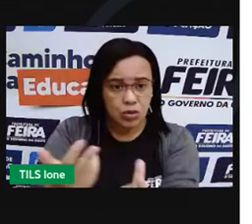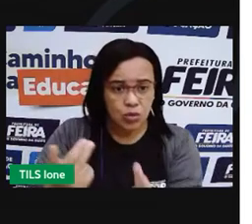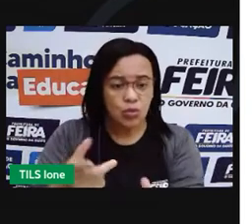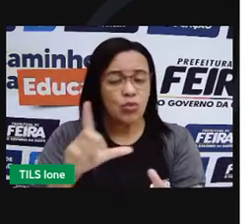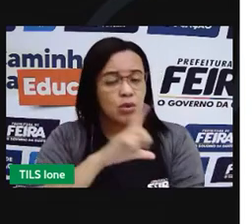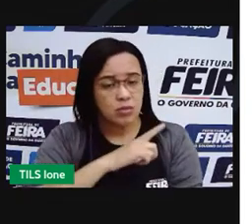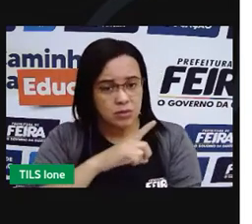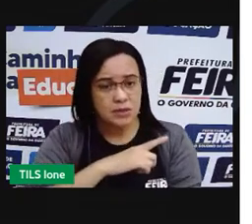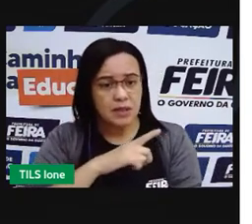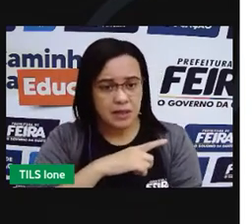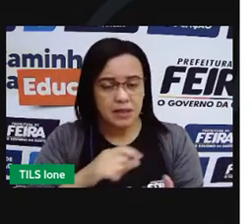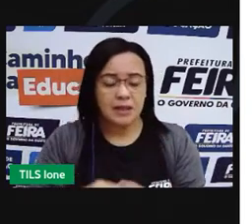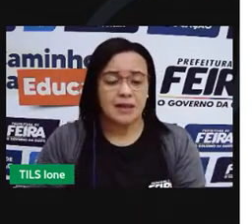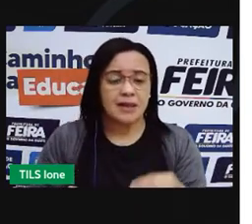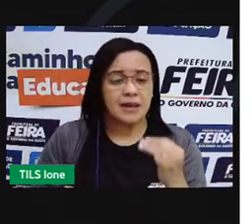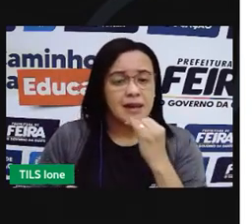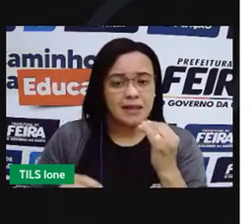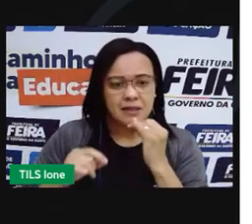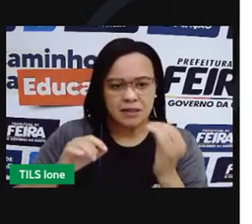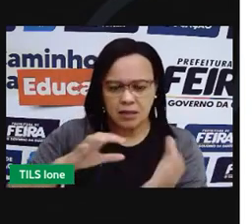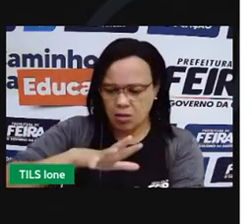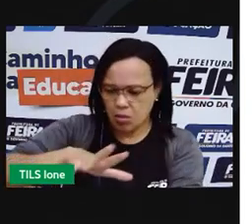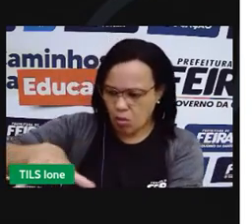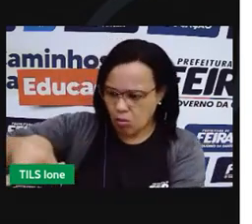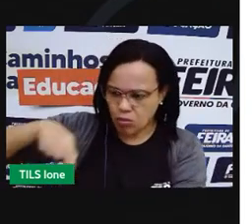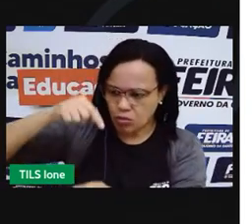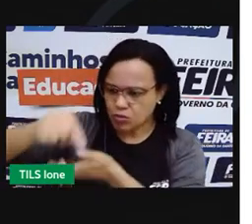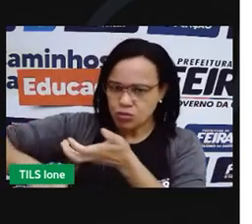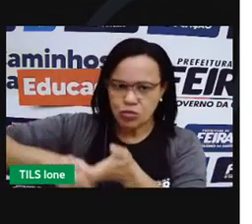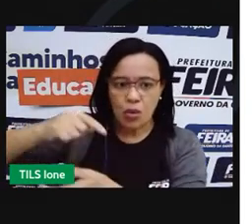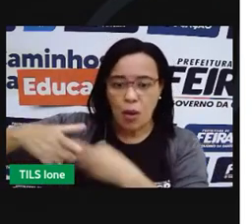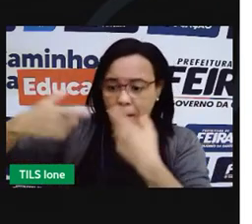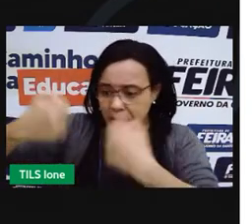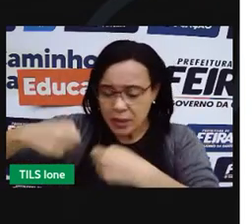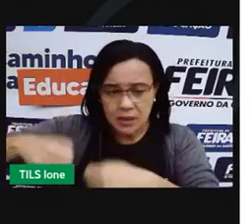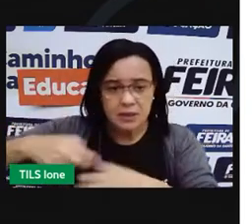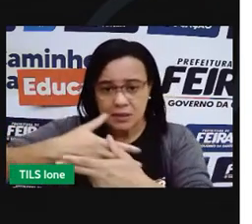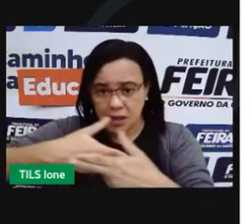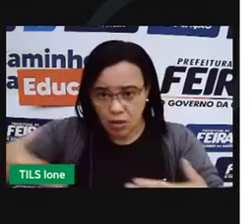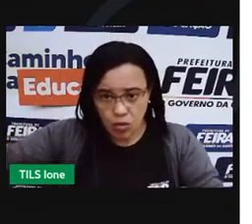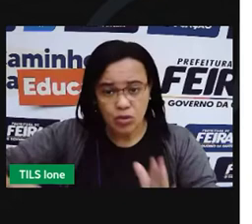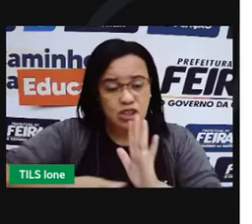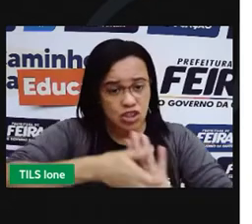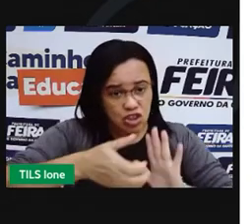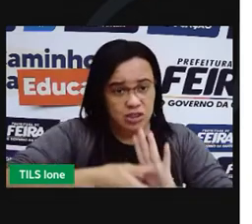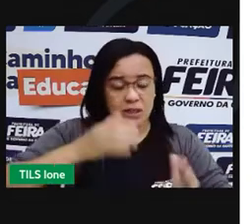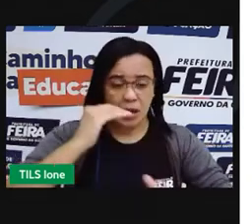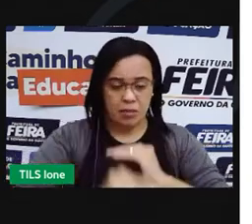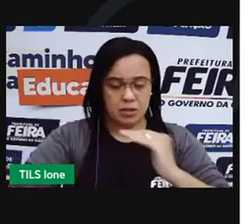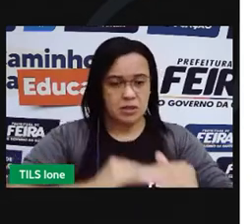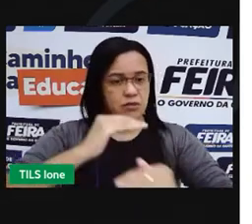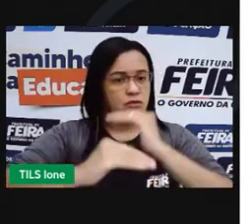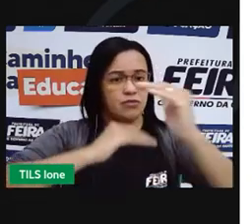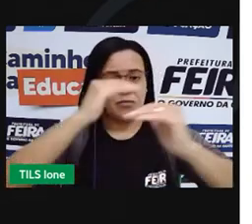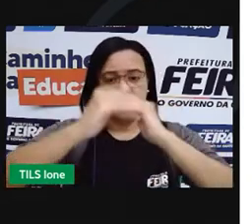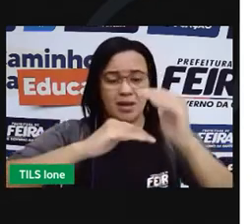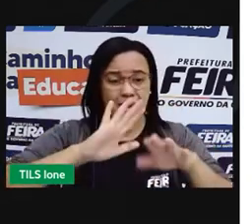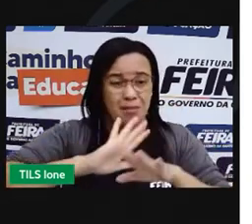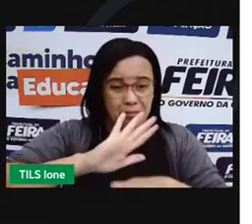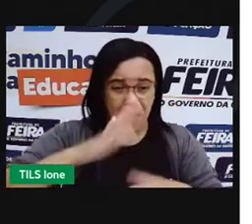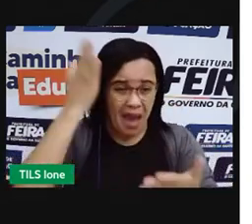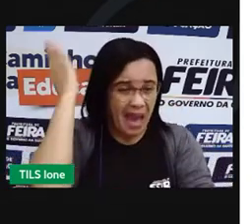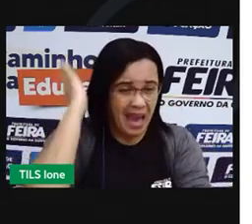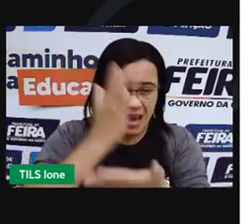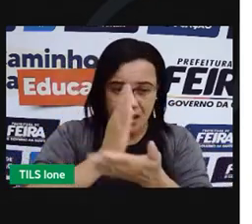retirar do planeta os recursos que ela precisa para sobreviver e se desenvolver, mas de uma forma que não acabe com eles,